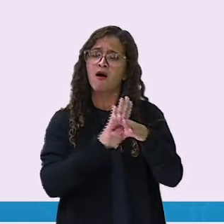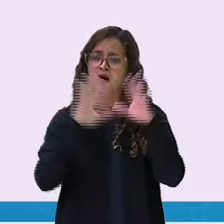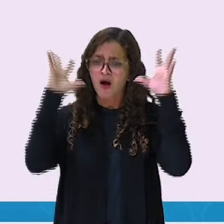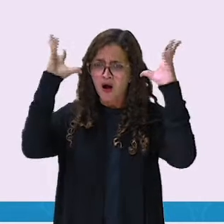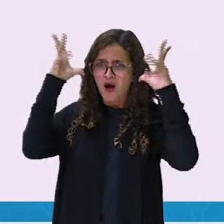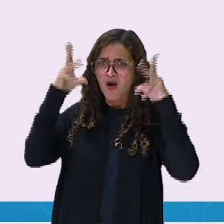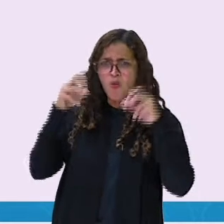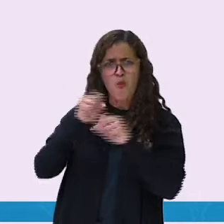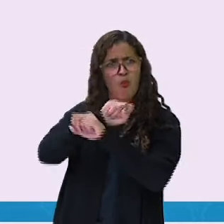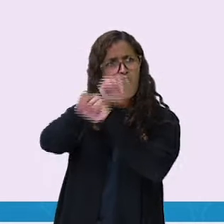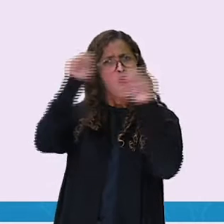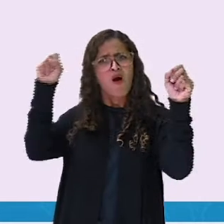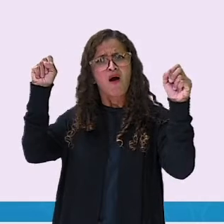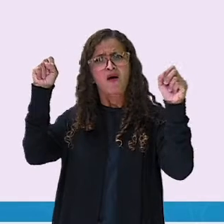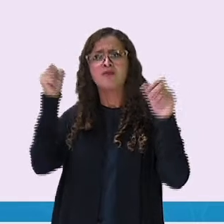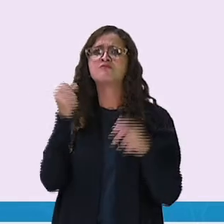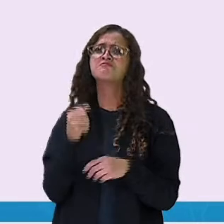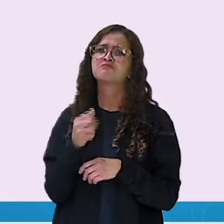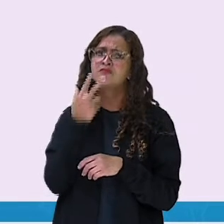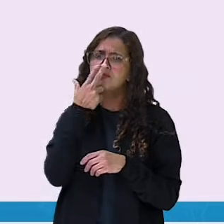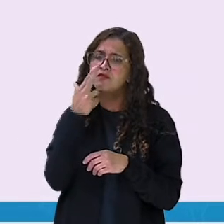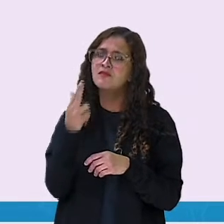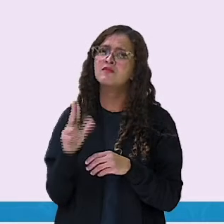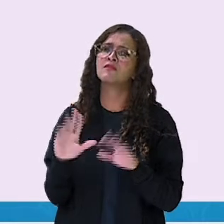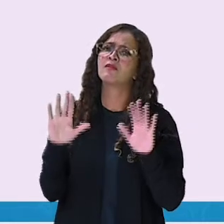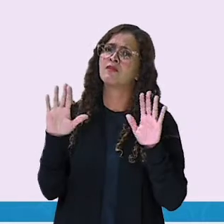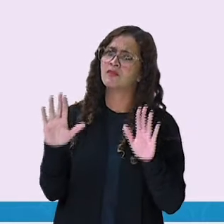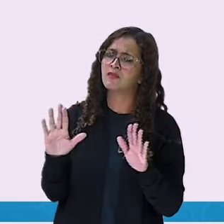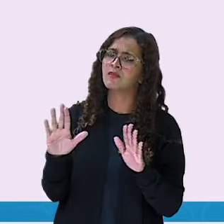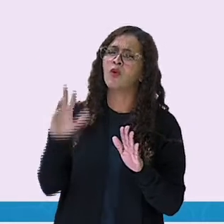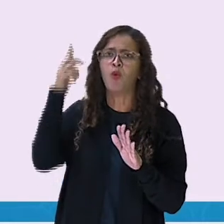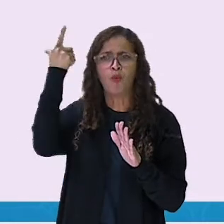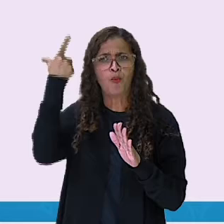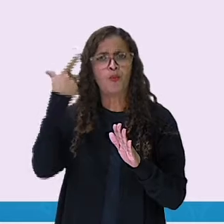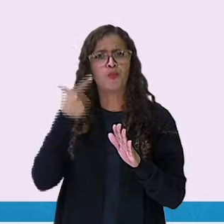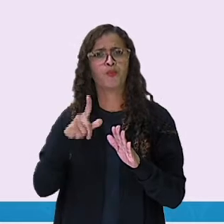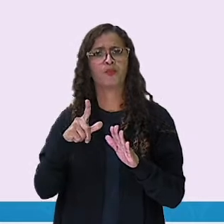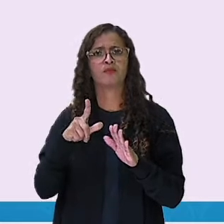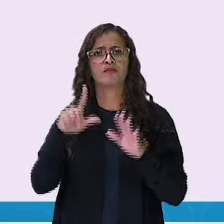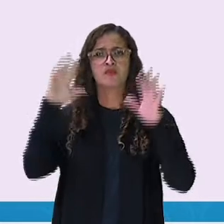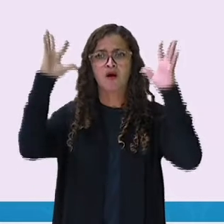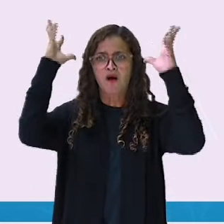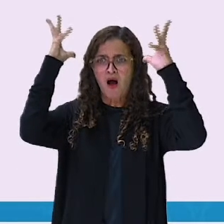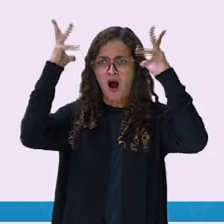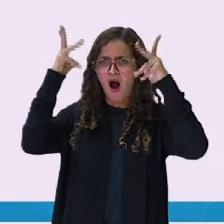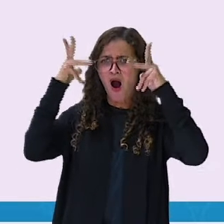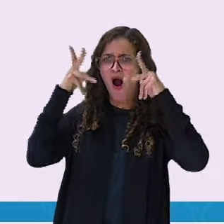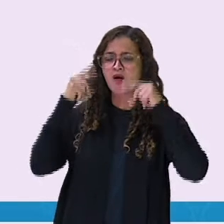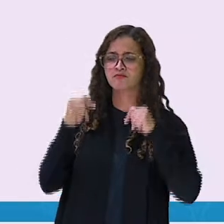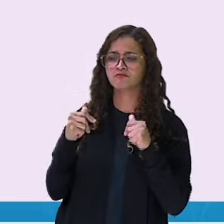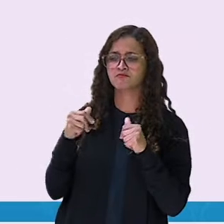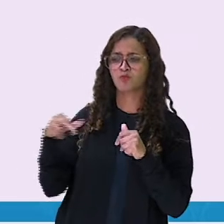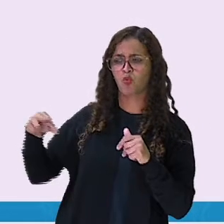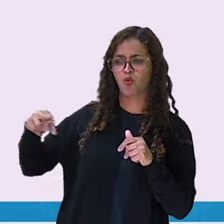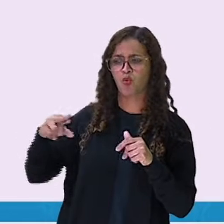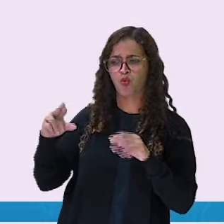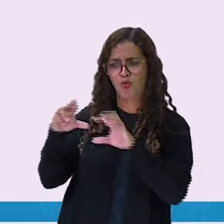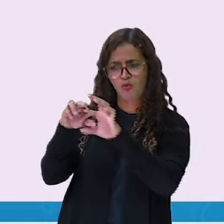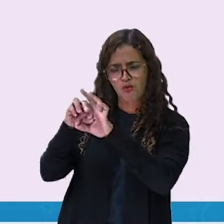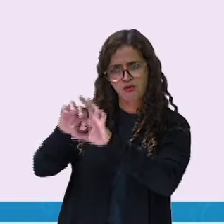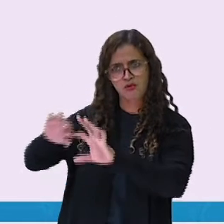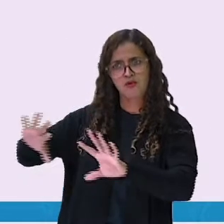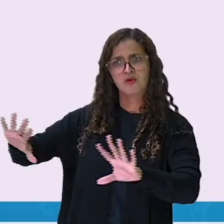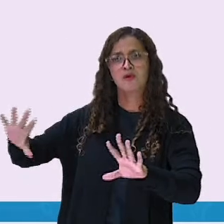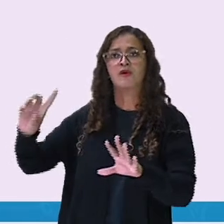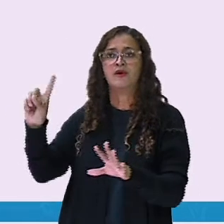impossível, não parecia? Pois é, o leão deixou o rato escapar no início da história,